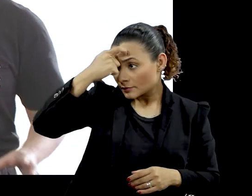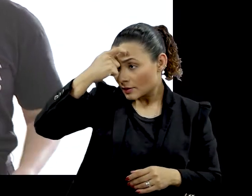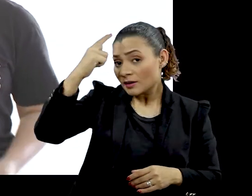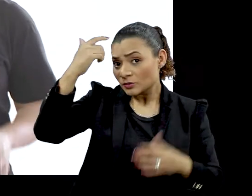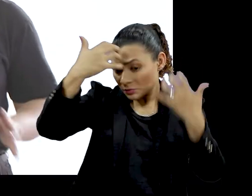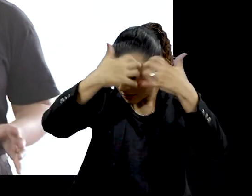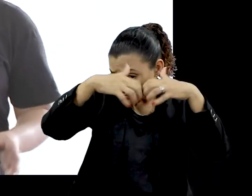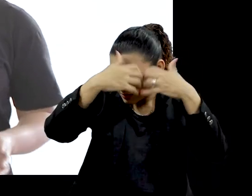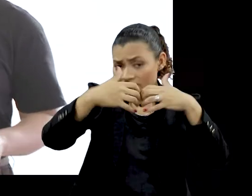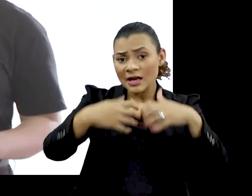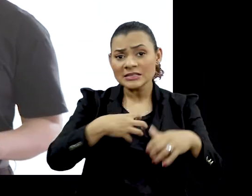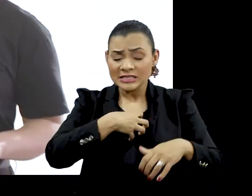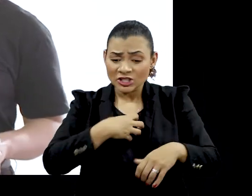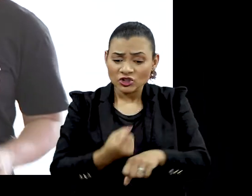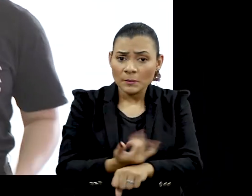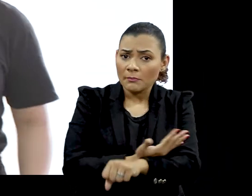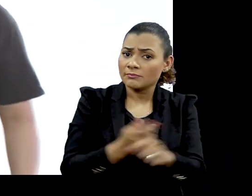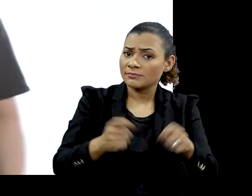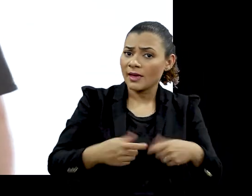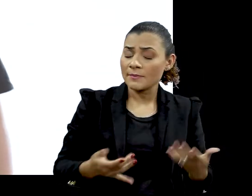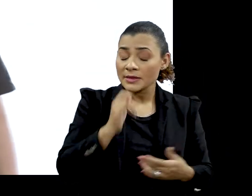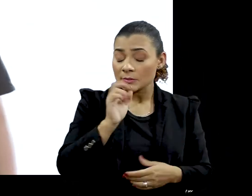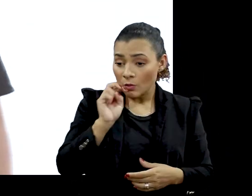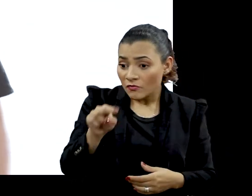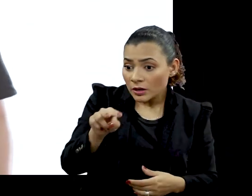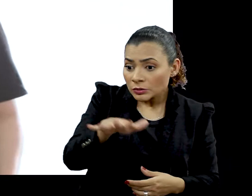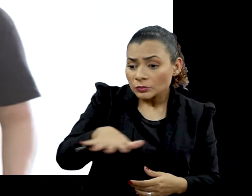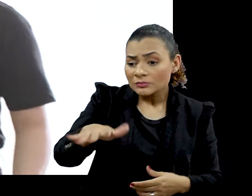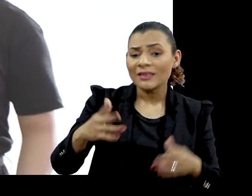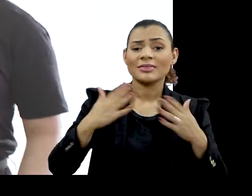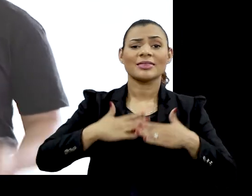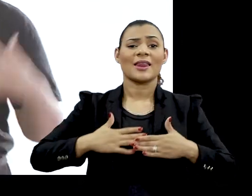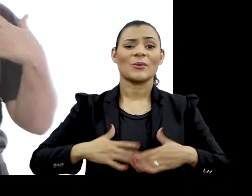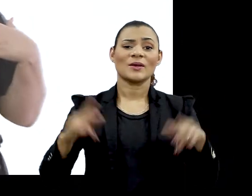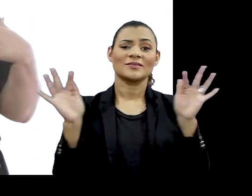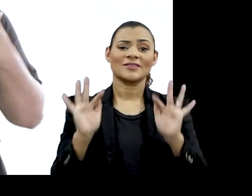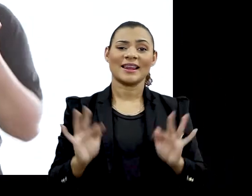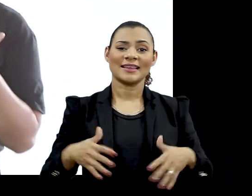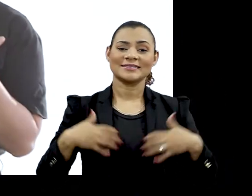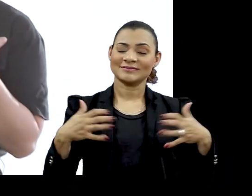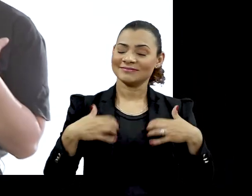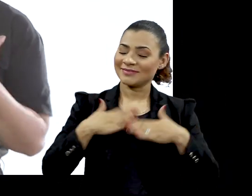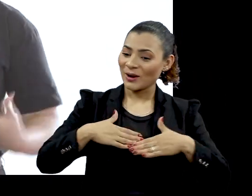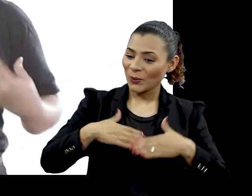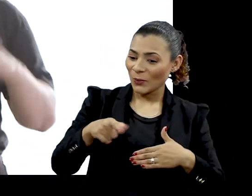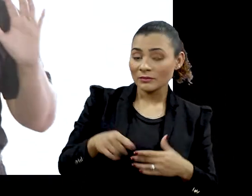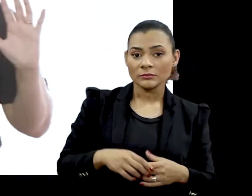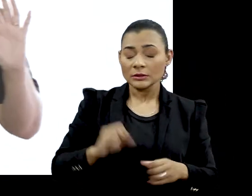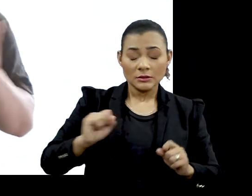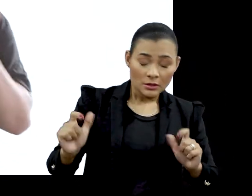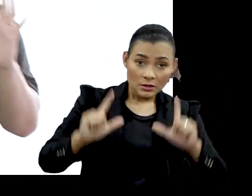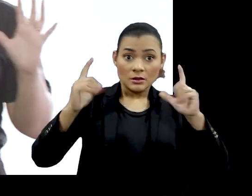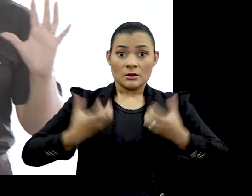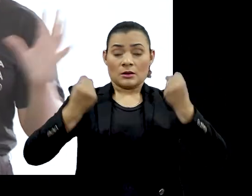podemos pensar em coisas e sentir coisas Então se eu vejo um ambiente tranquilo, eu fico feliz e em paz Se eu